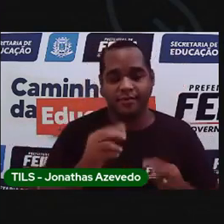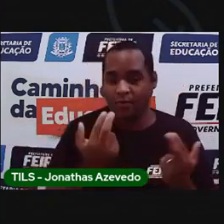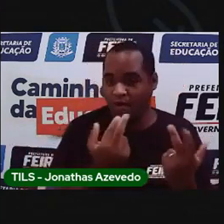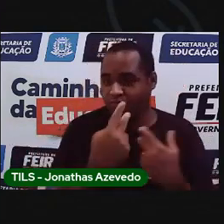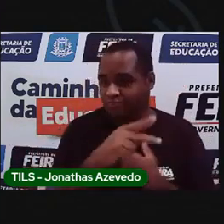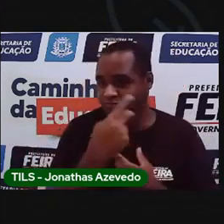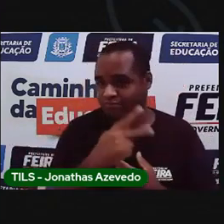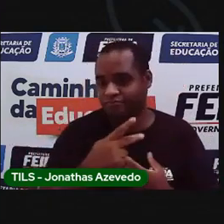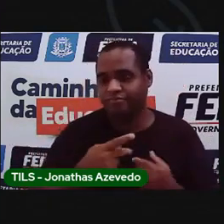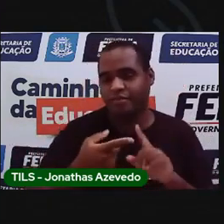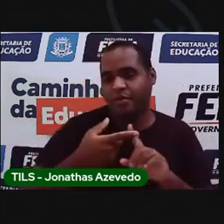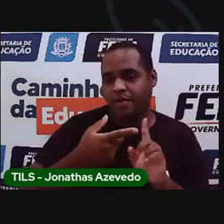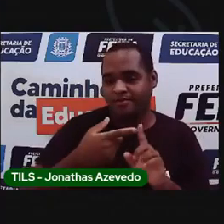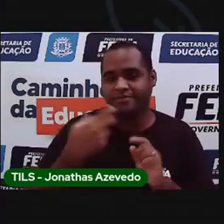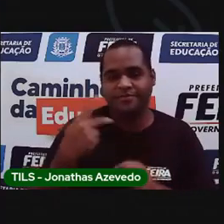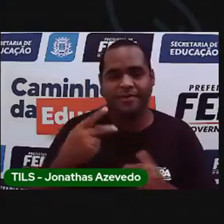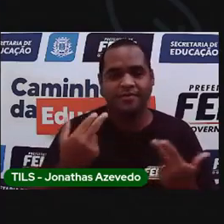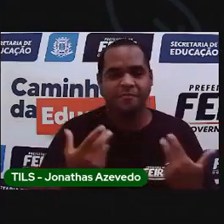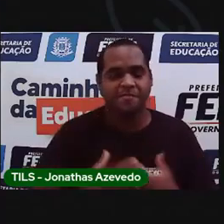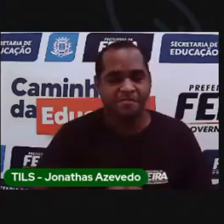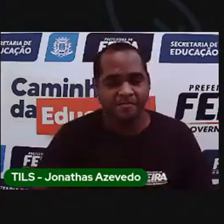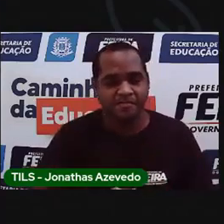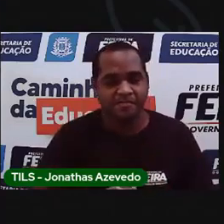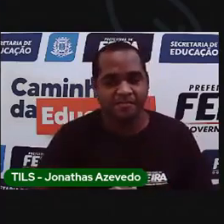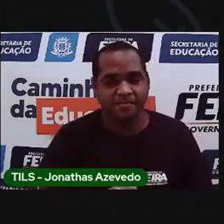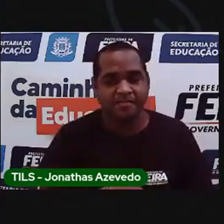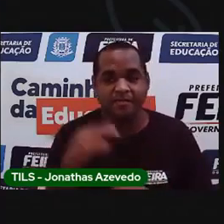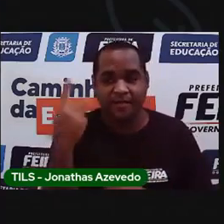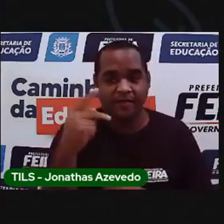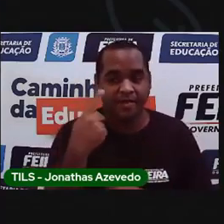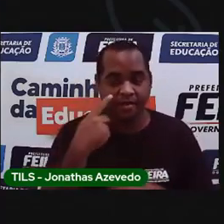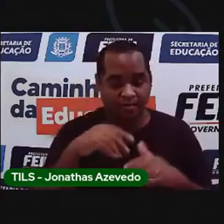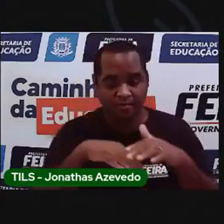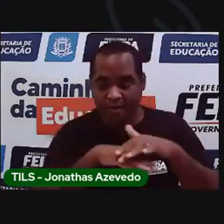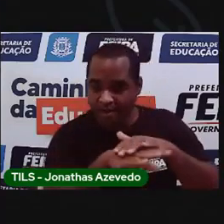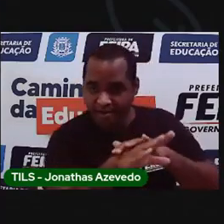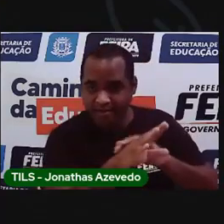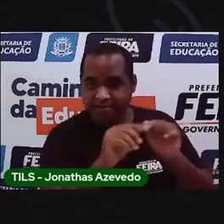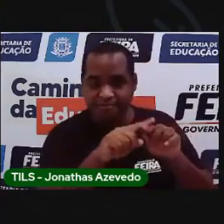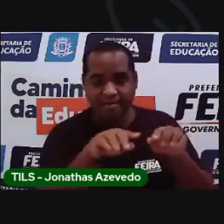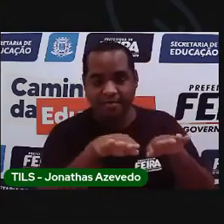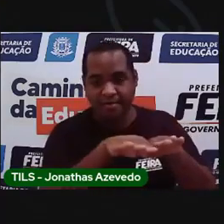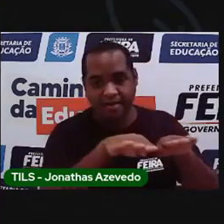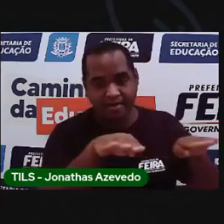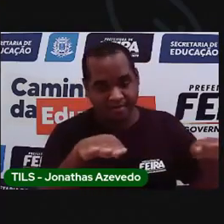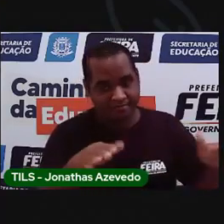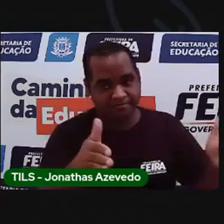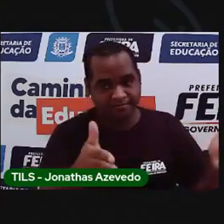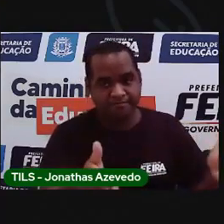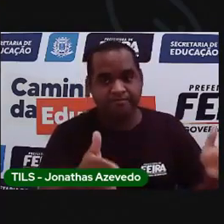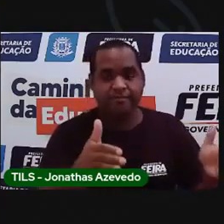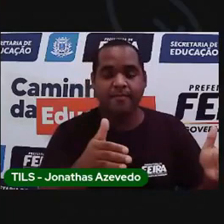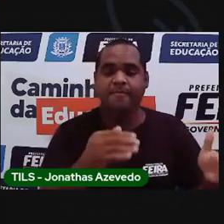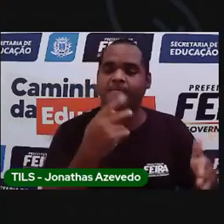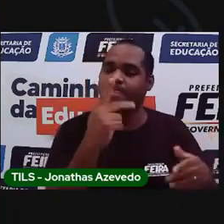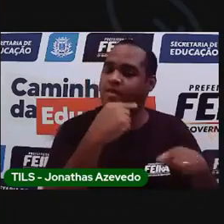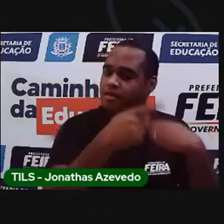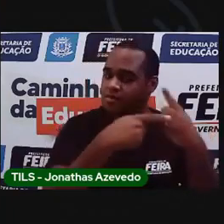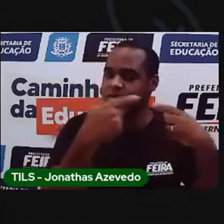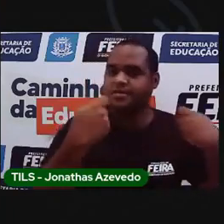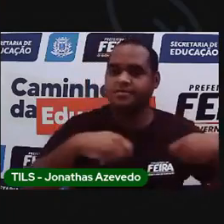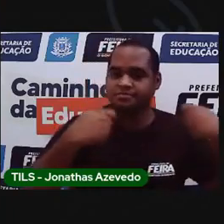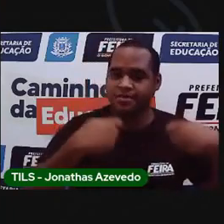tá bom? E você vai deixar esse material lá no cantinho, em cima da mesa, porque depois você vai precisar